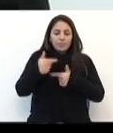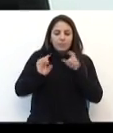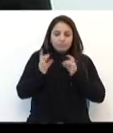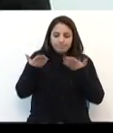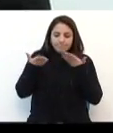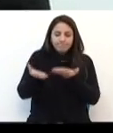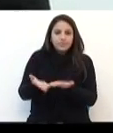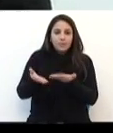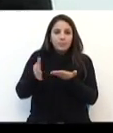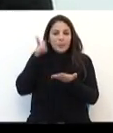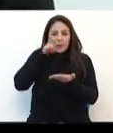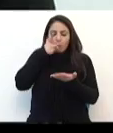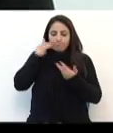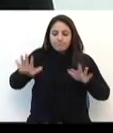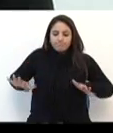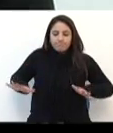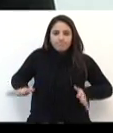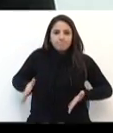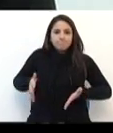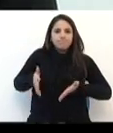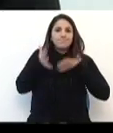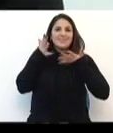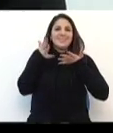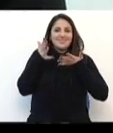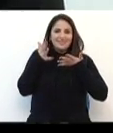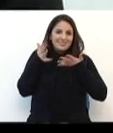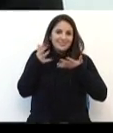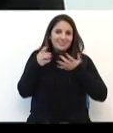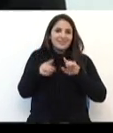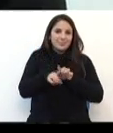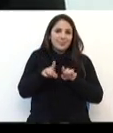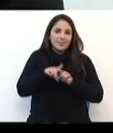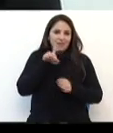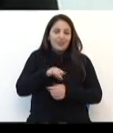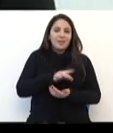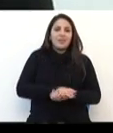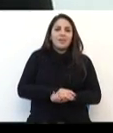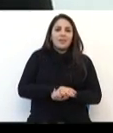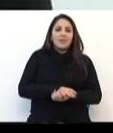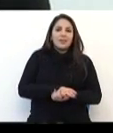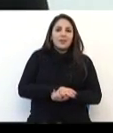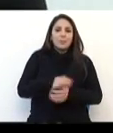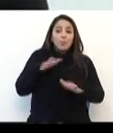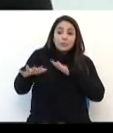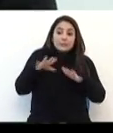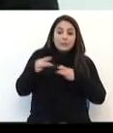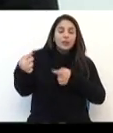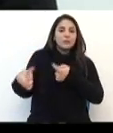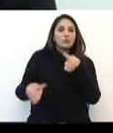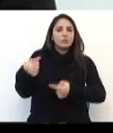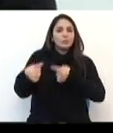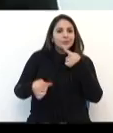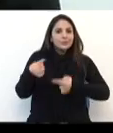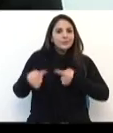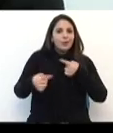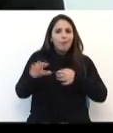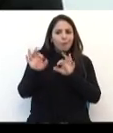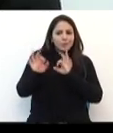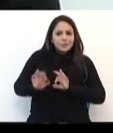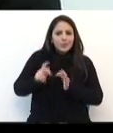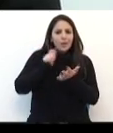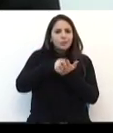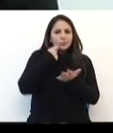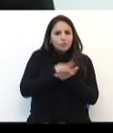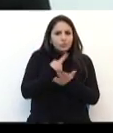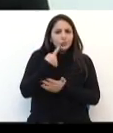alavancar os atores, não é? Fomentar a discussão, organizar